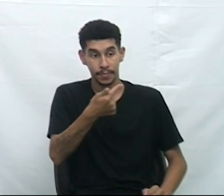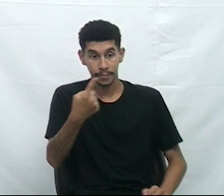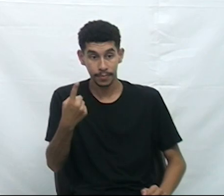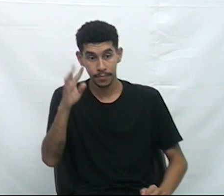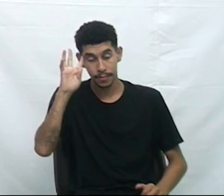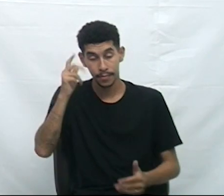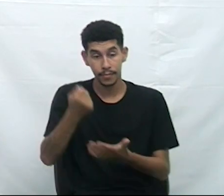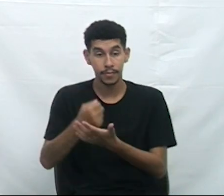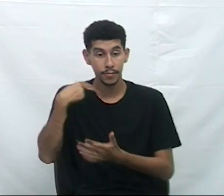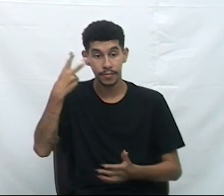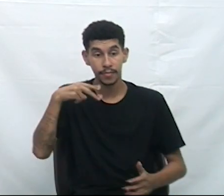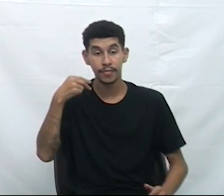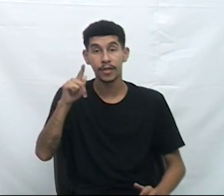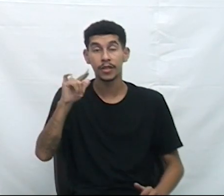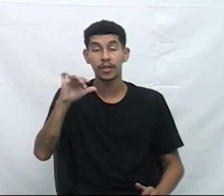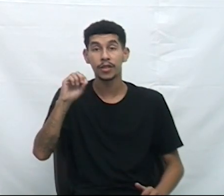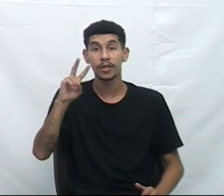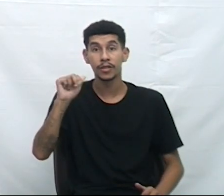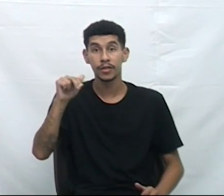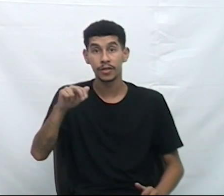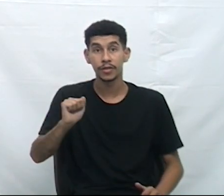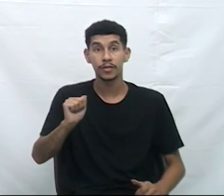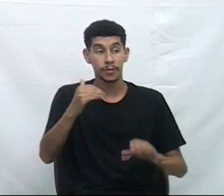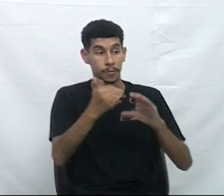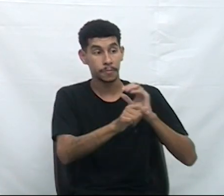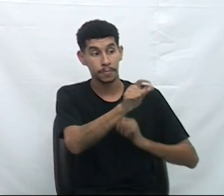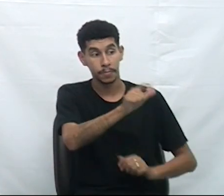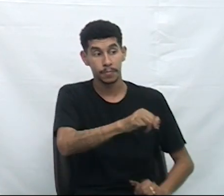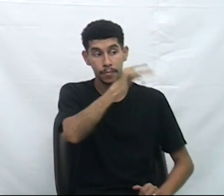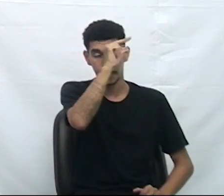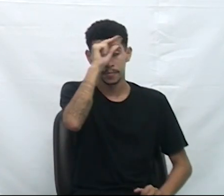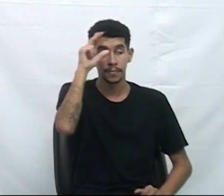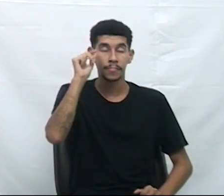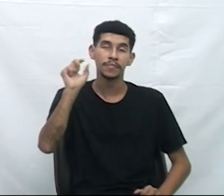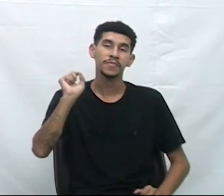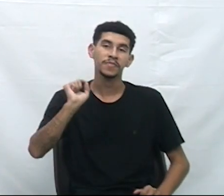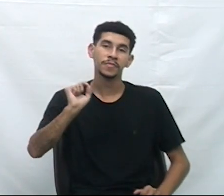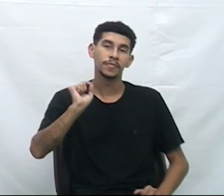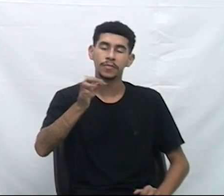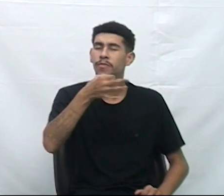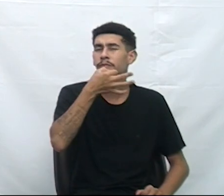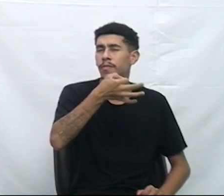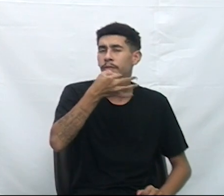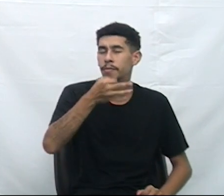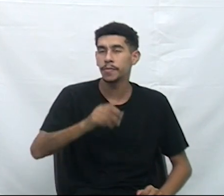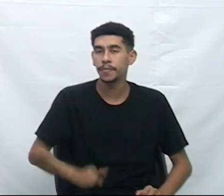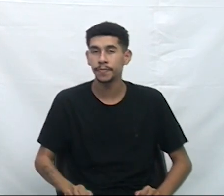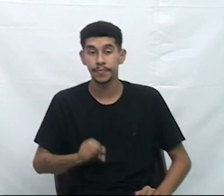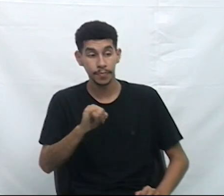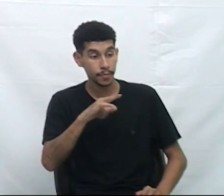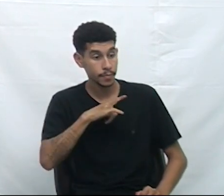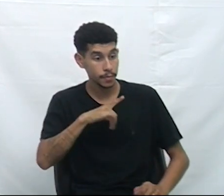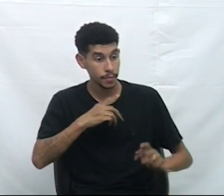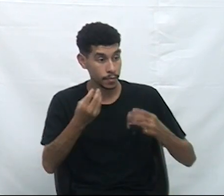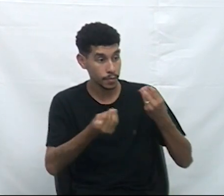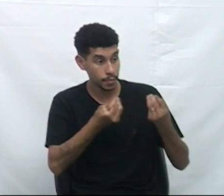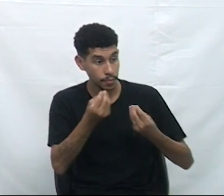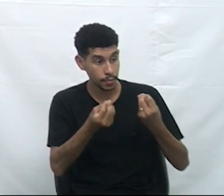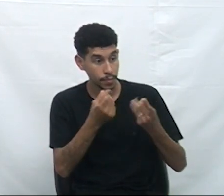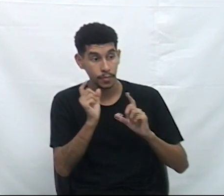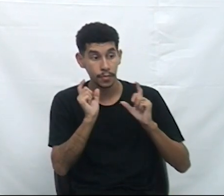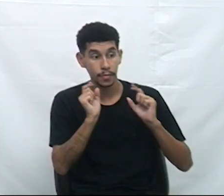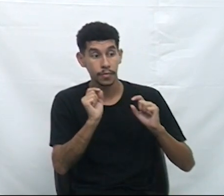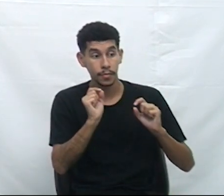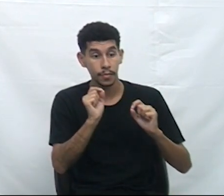Giovanna Benedetti Zanetti. Envio o despediente ao chefe do Poder Executivo Municipal questionando se há possibilidade de instalação